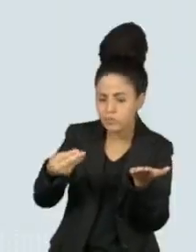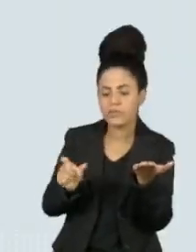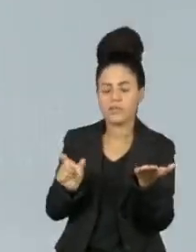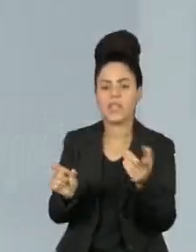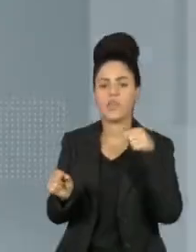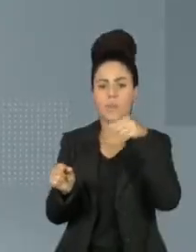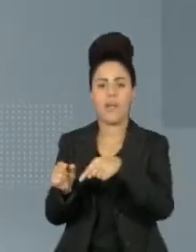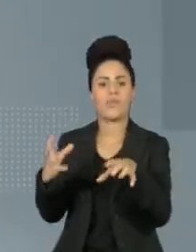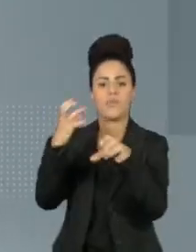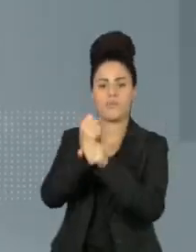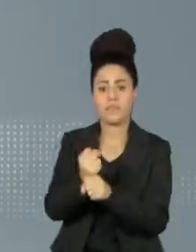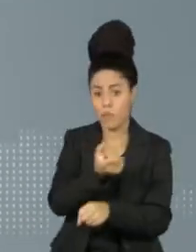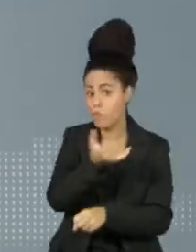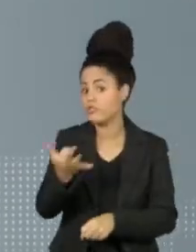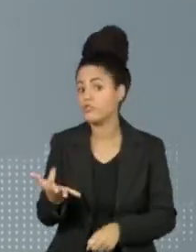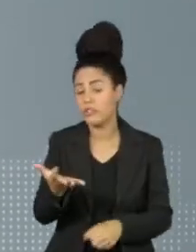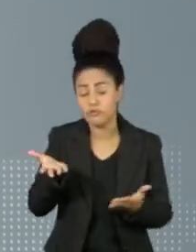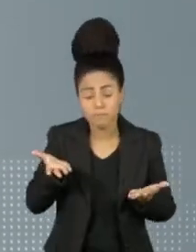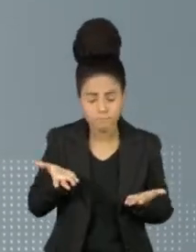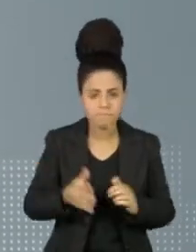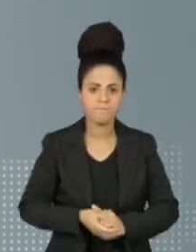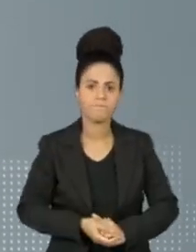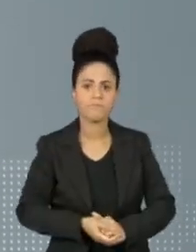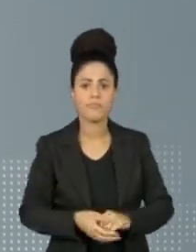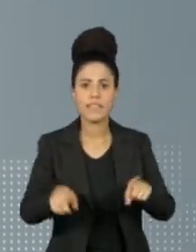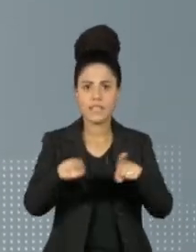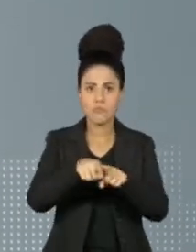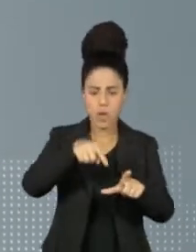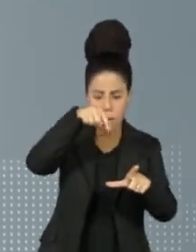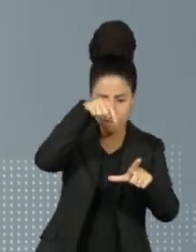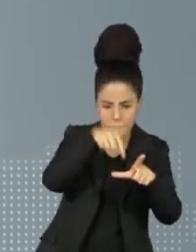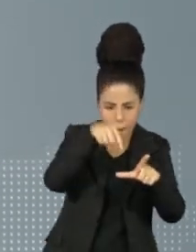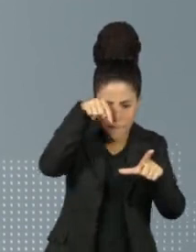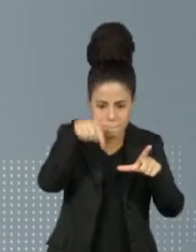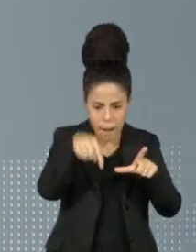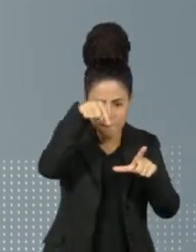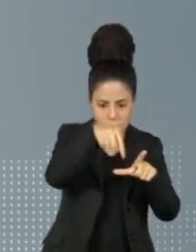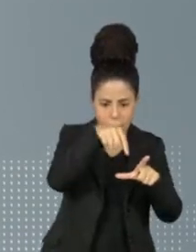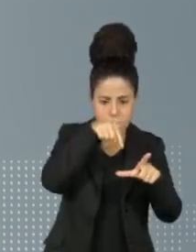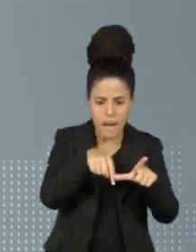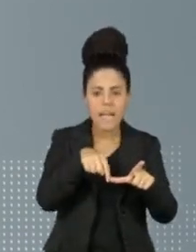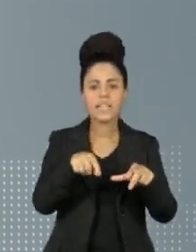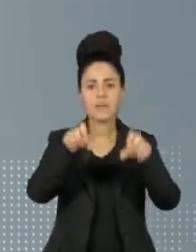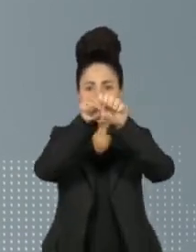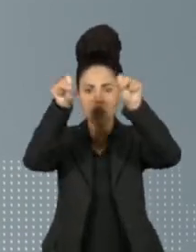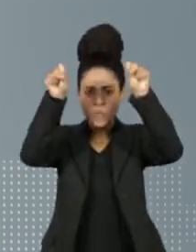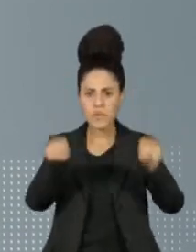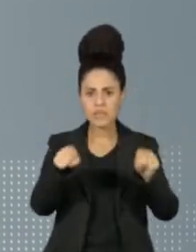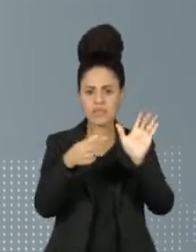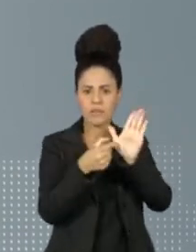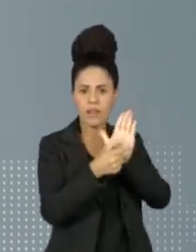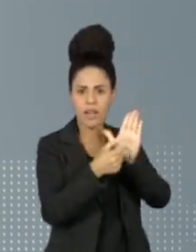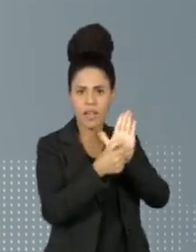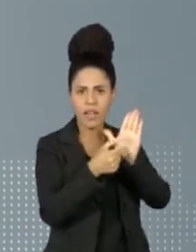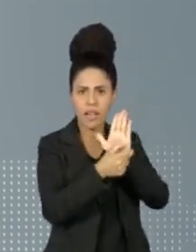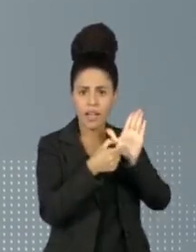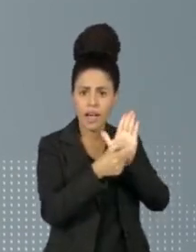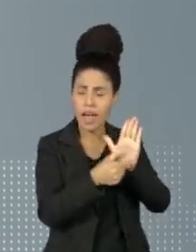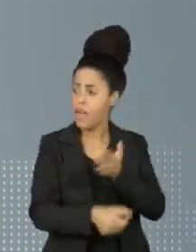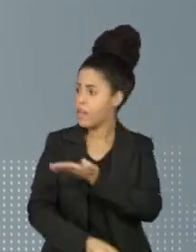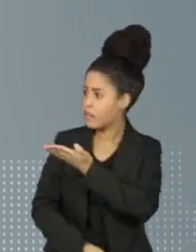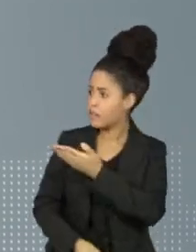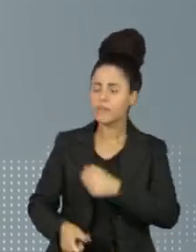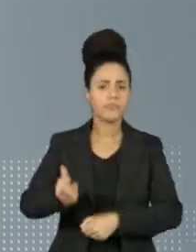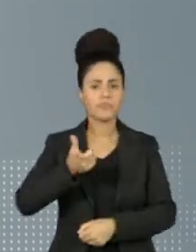mídia. Mas não acaba por aí. Tanto o teclado quanto o próprio sistema que vai na urna possuem mecanismos de criptografia para